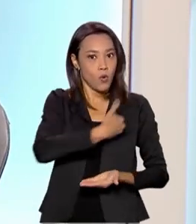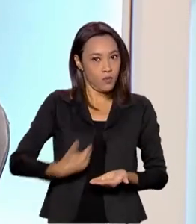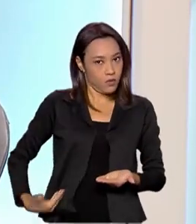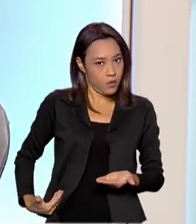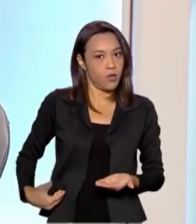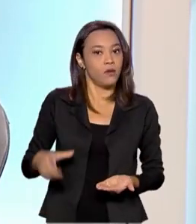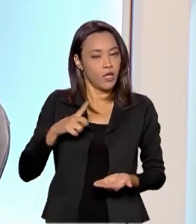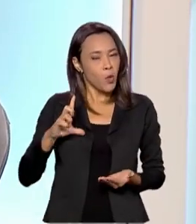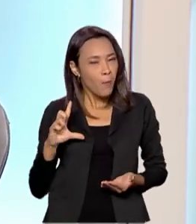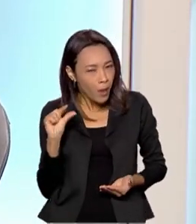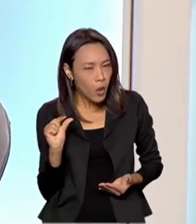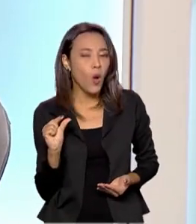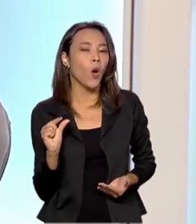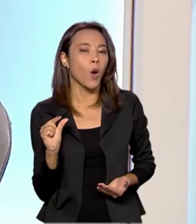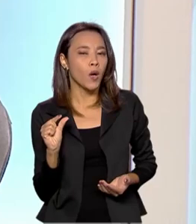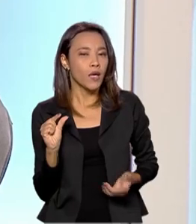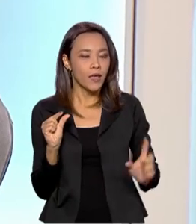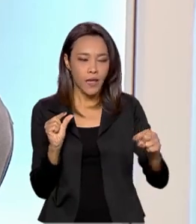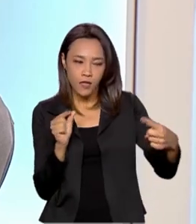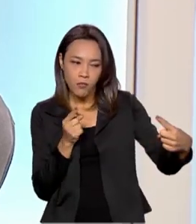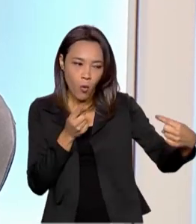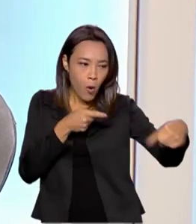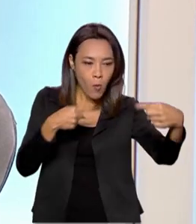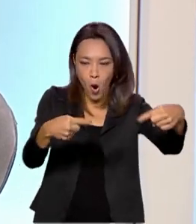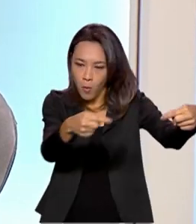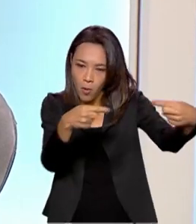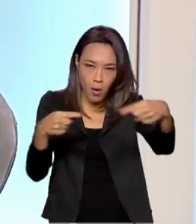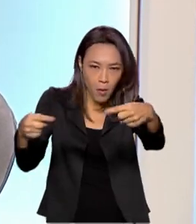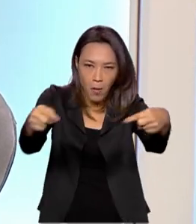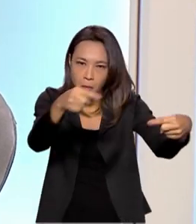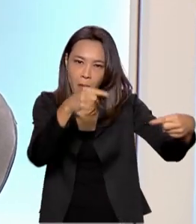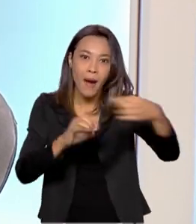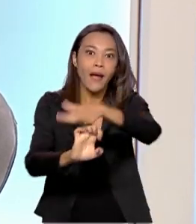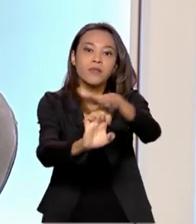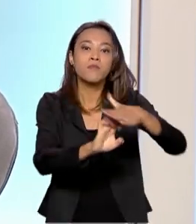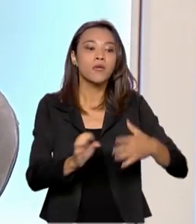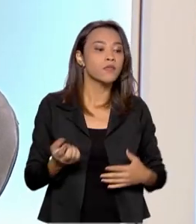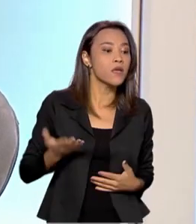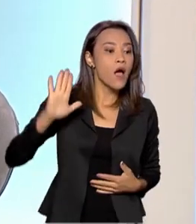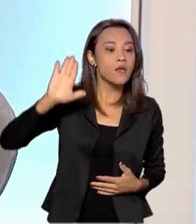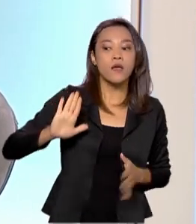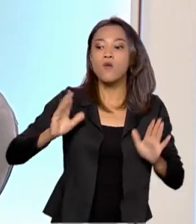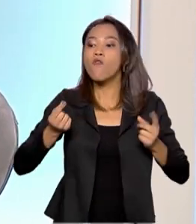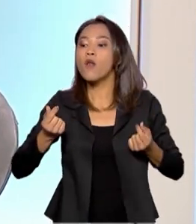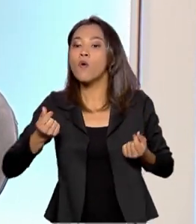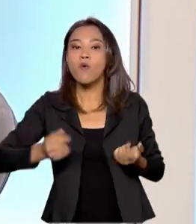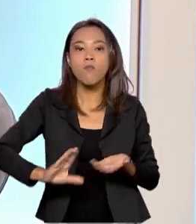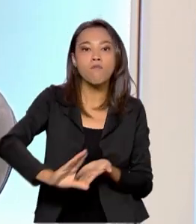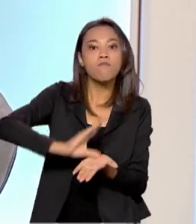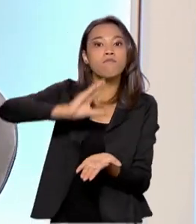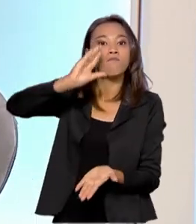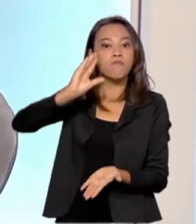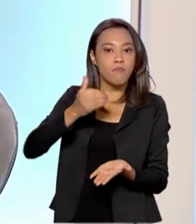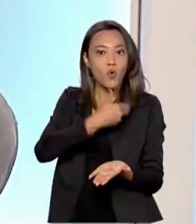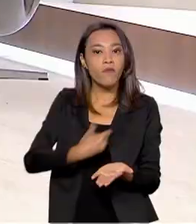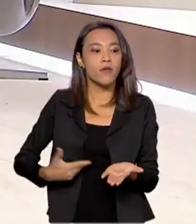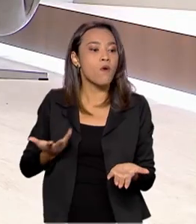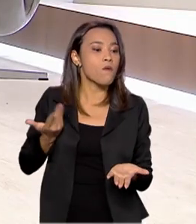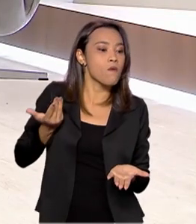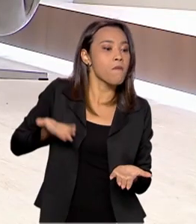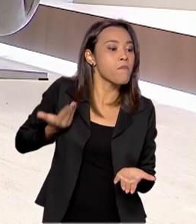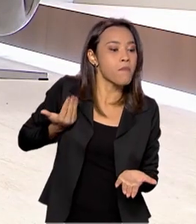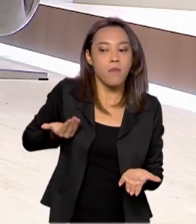e a competição, um dos fatores da competição, é quem oferece o maior percentual para a União, Paulo. Então, na verdade, quanto